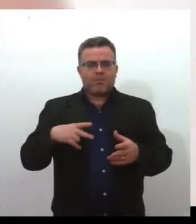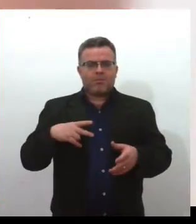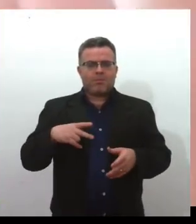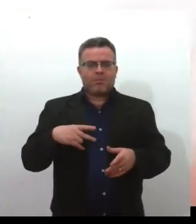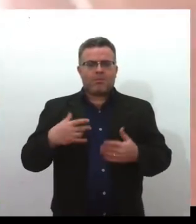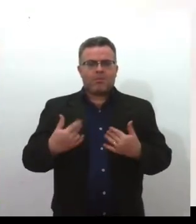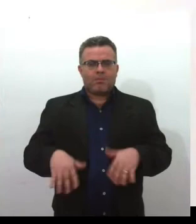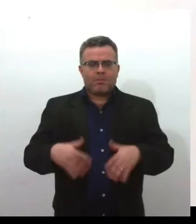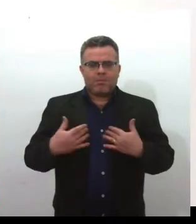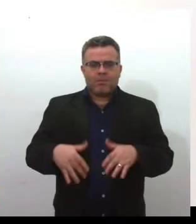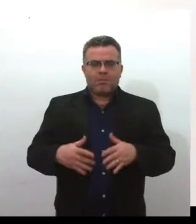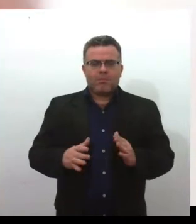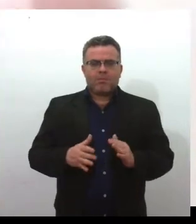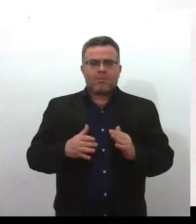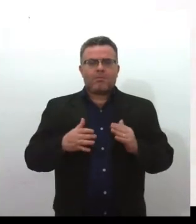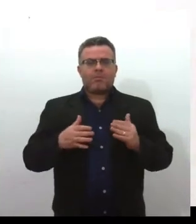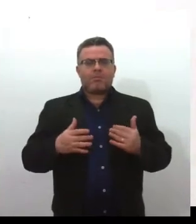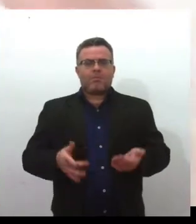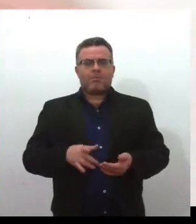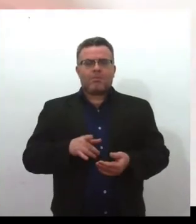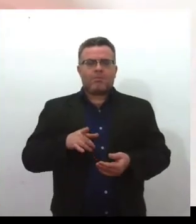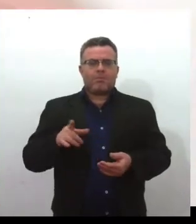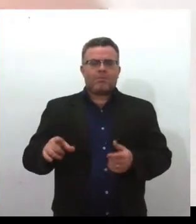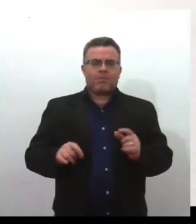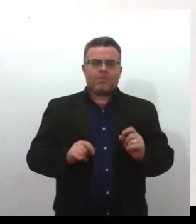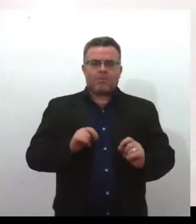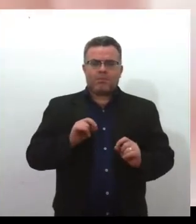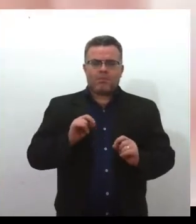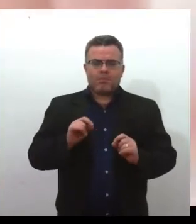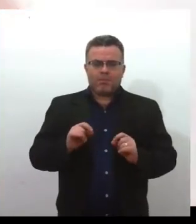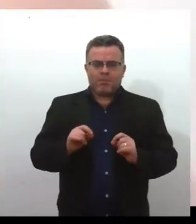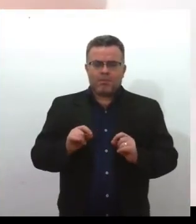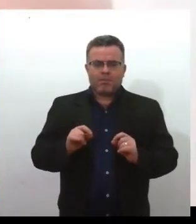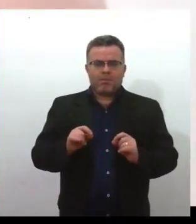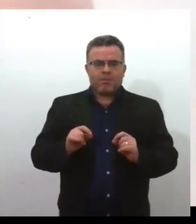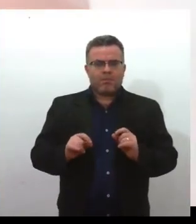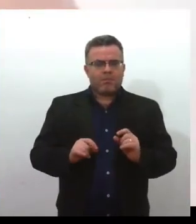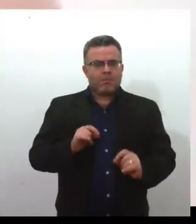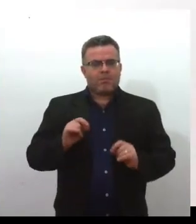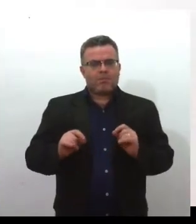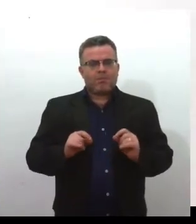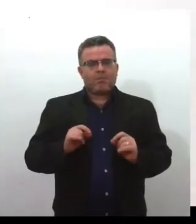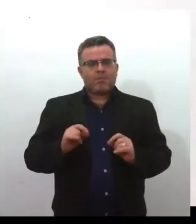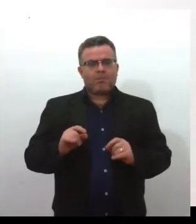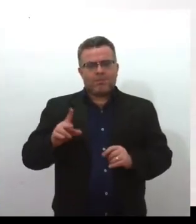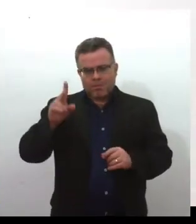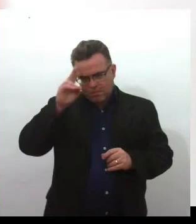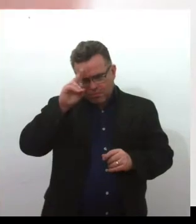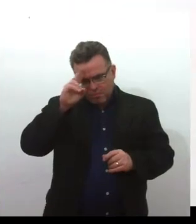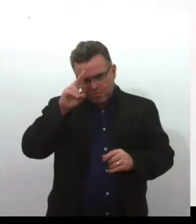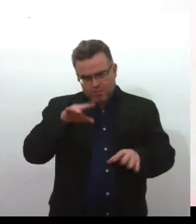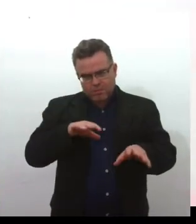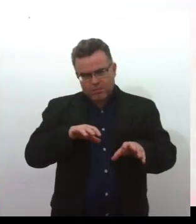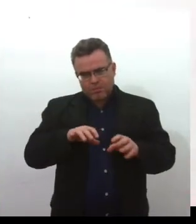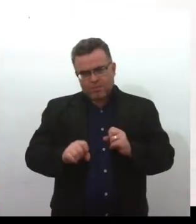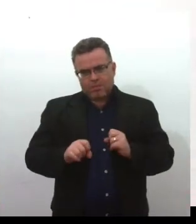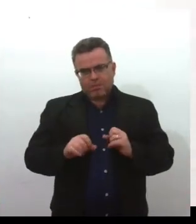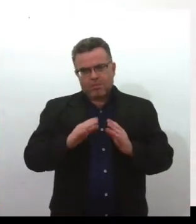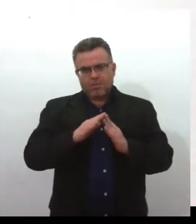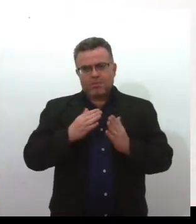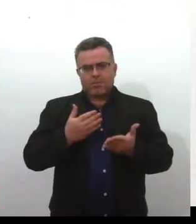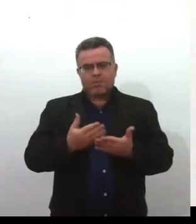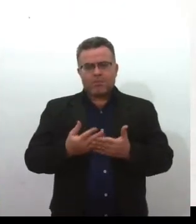Então, ela vai, essa memória que ela tem formando na escola normal, ela leva para o